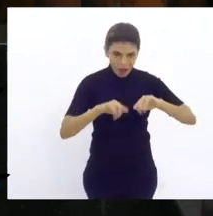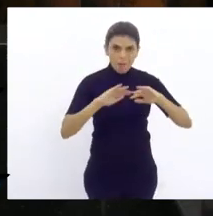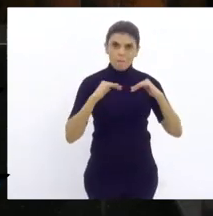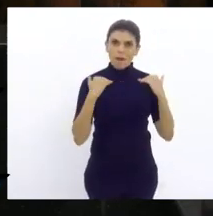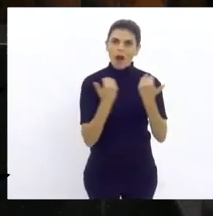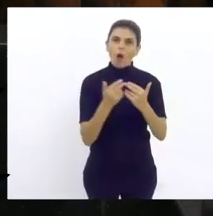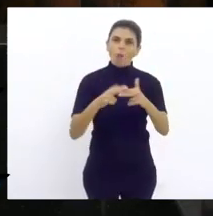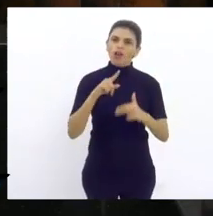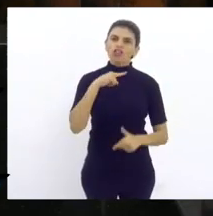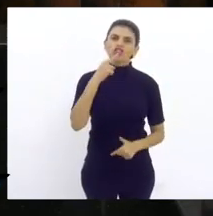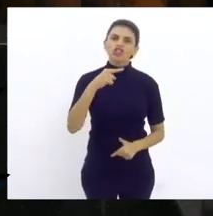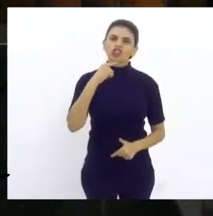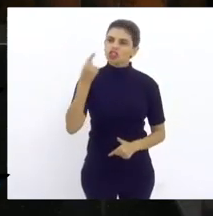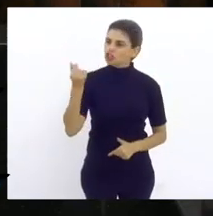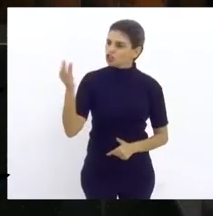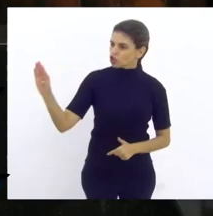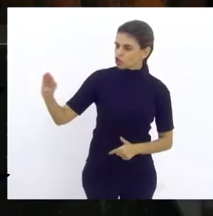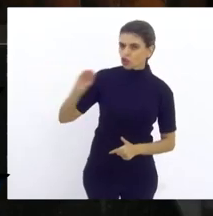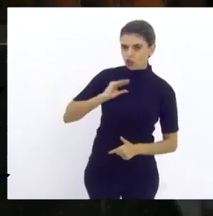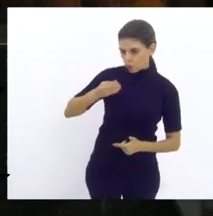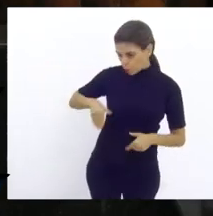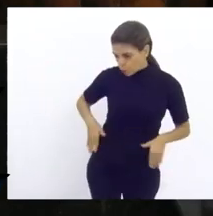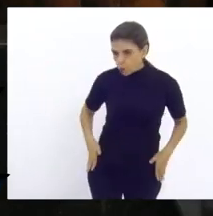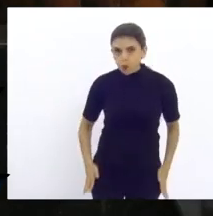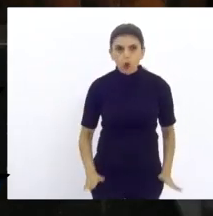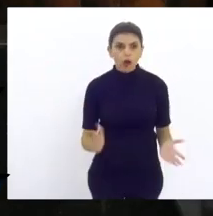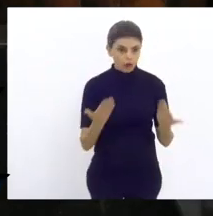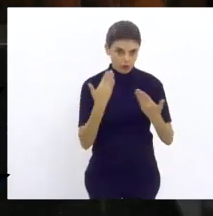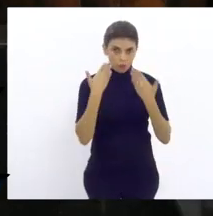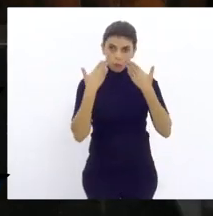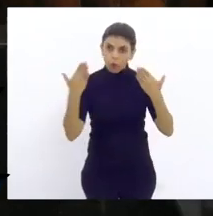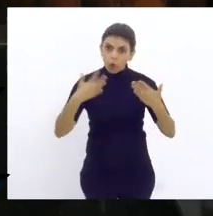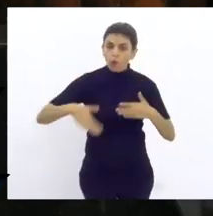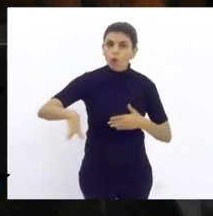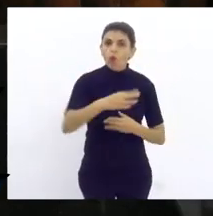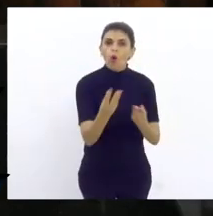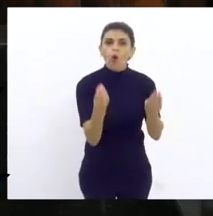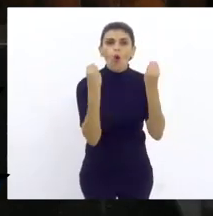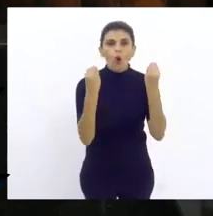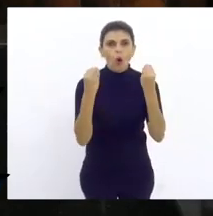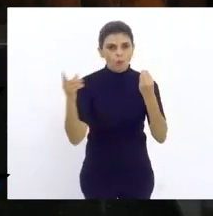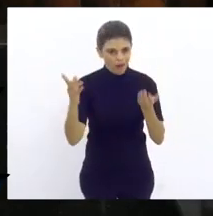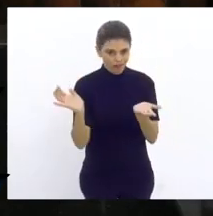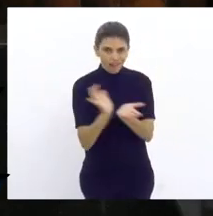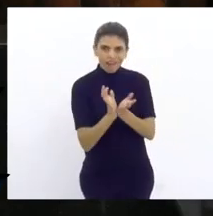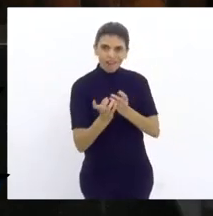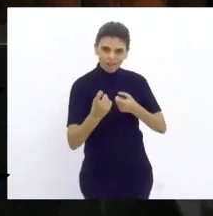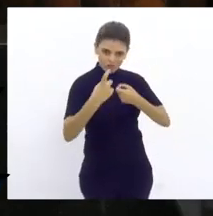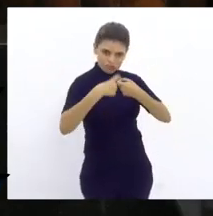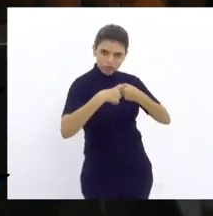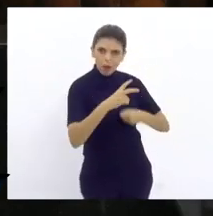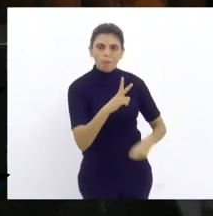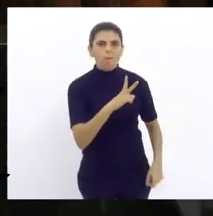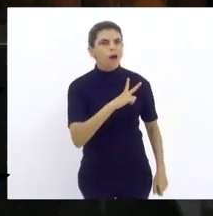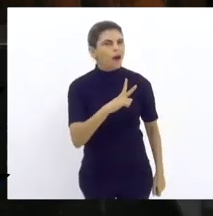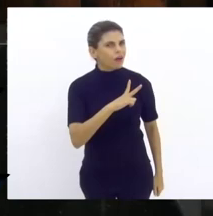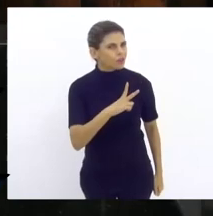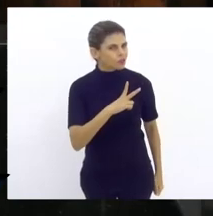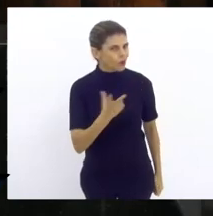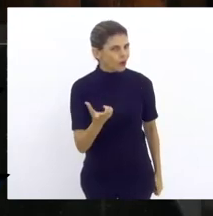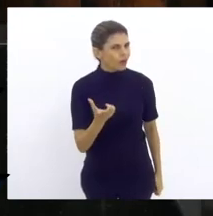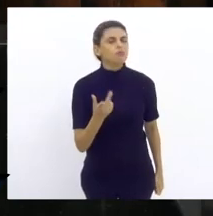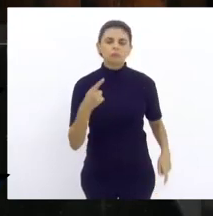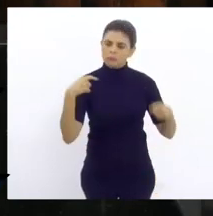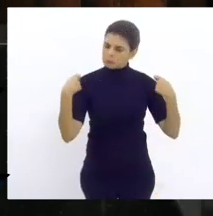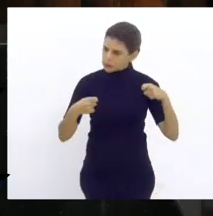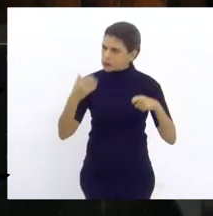pública, mas com uma concessão particular que está tomando conta daquela repartição ali, a